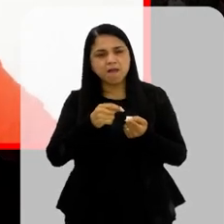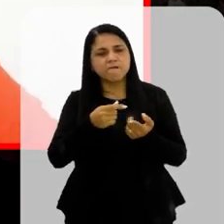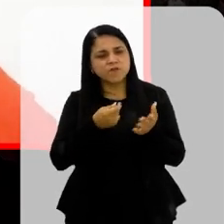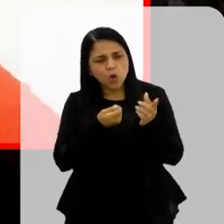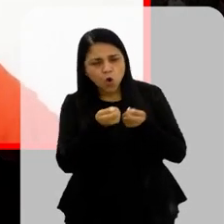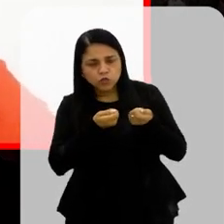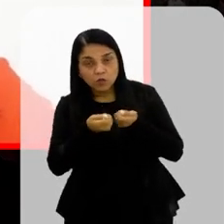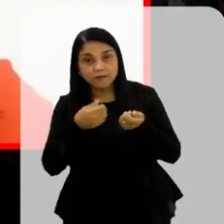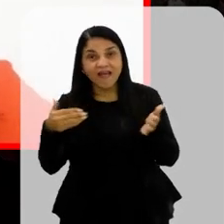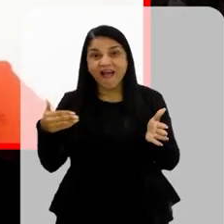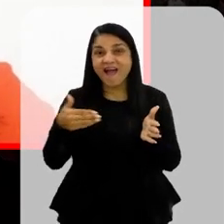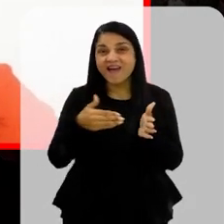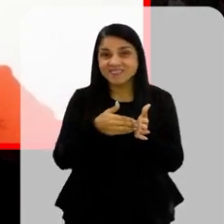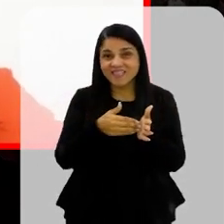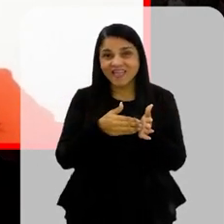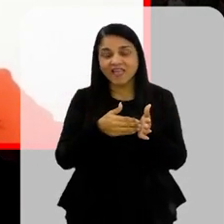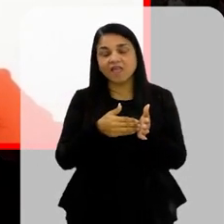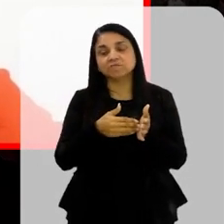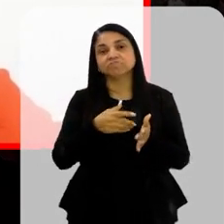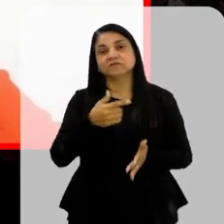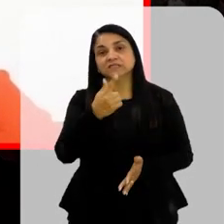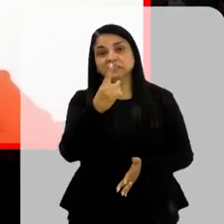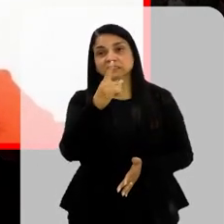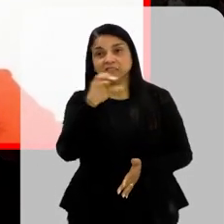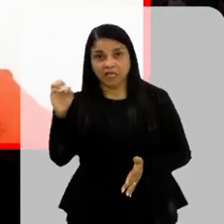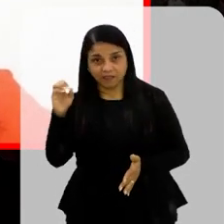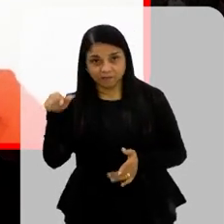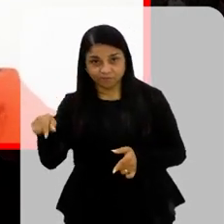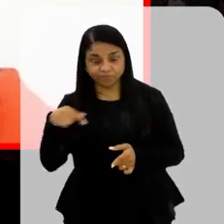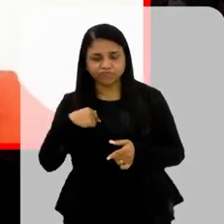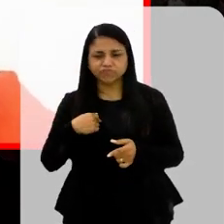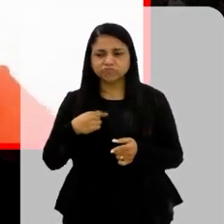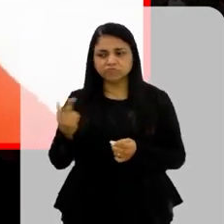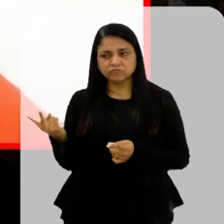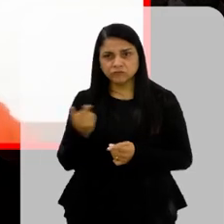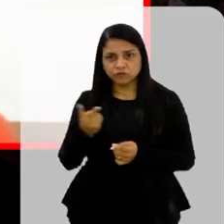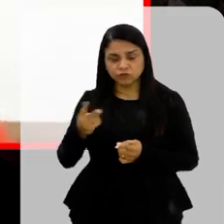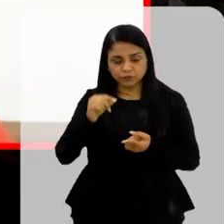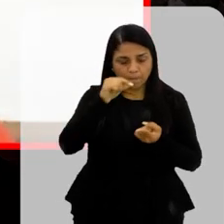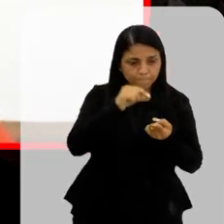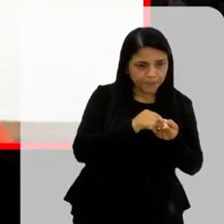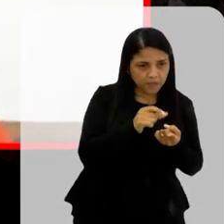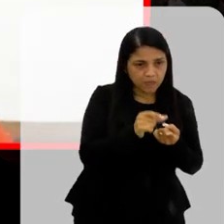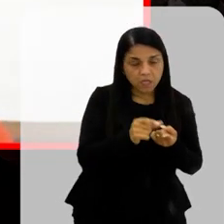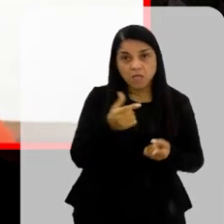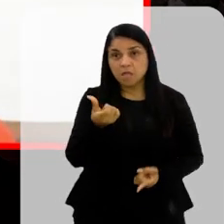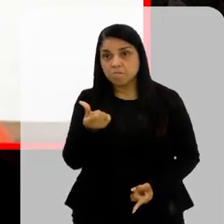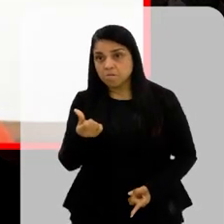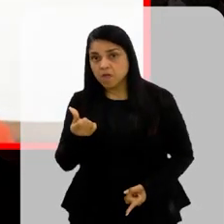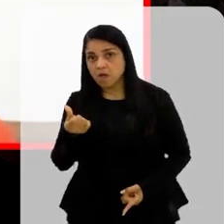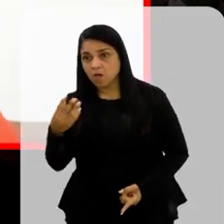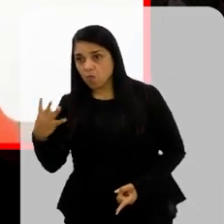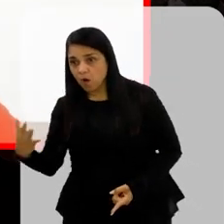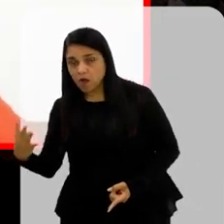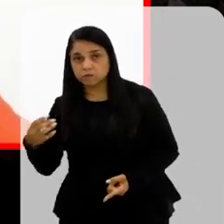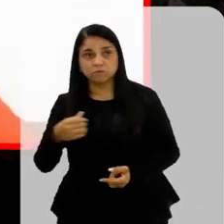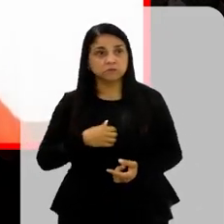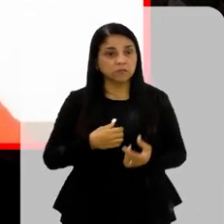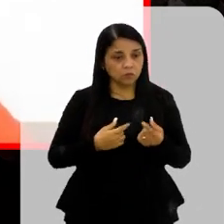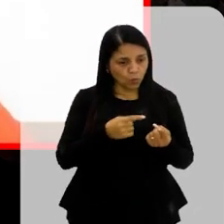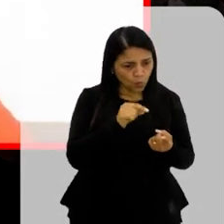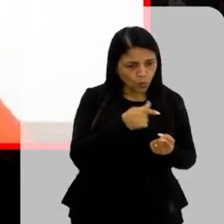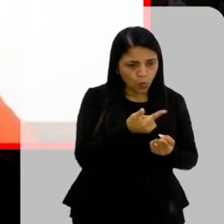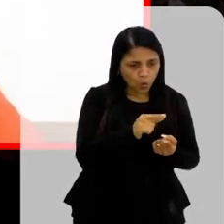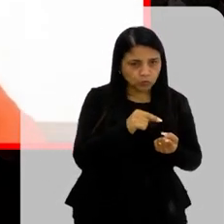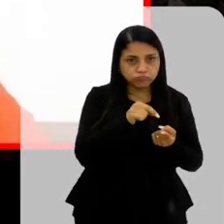Para eu poder Ficar tranquila E aí comecei Medir pelo outro aparelho E minha surpresa Ficou 4,64 5,6 Pouco Foi 600